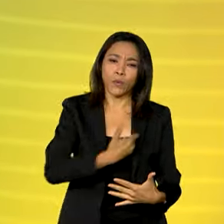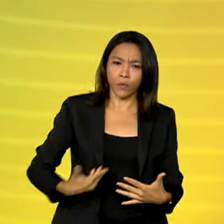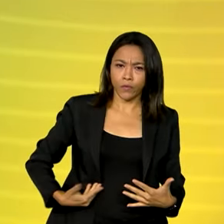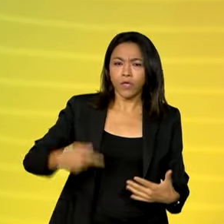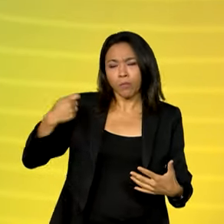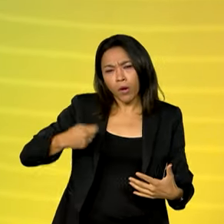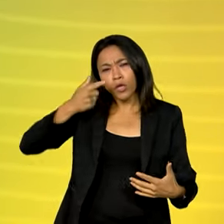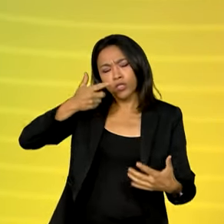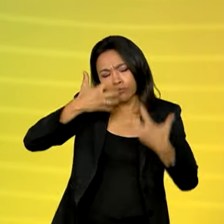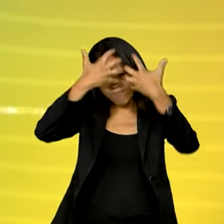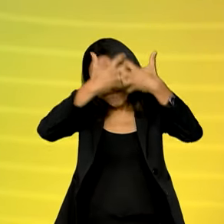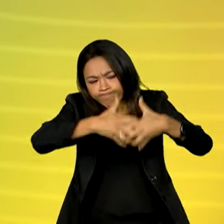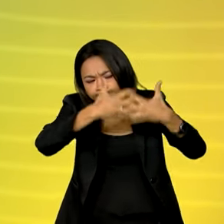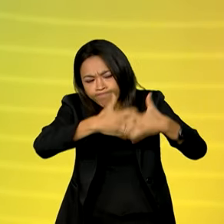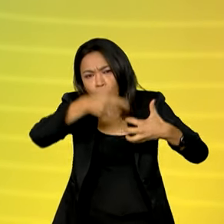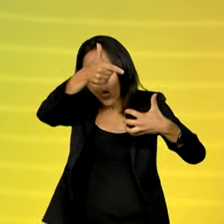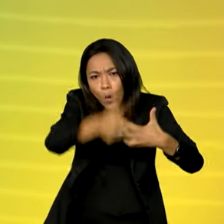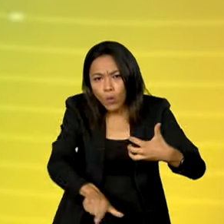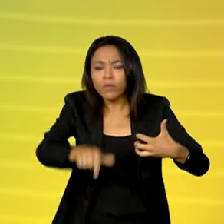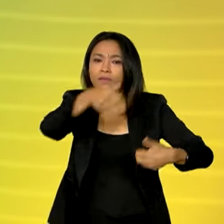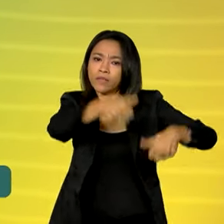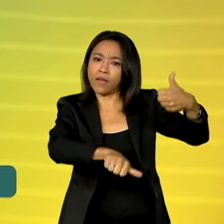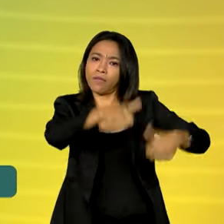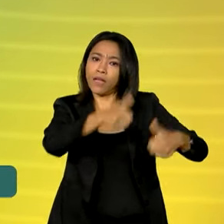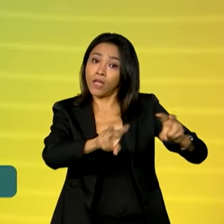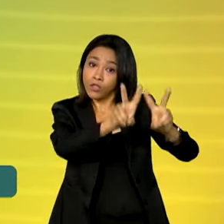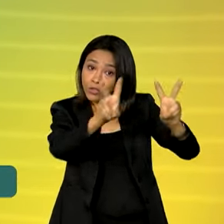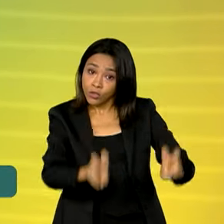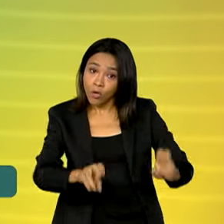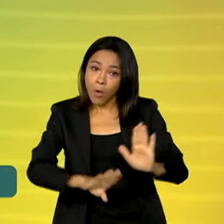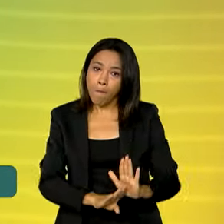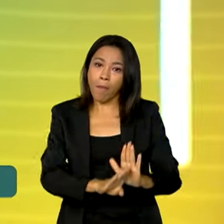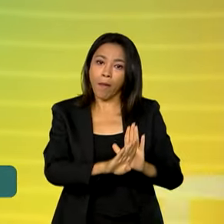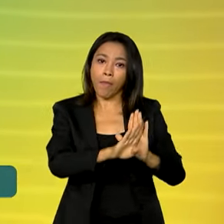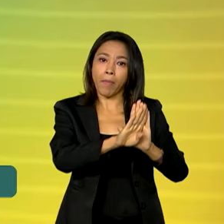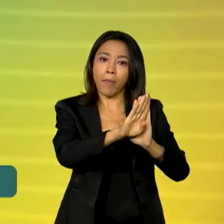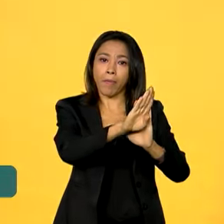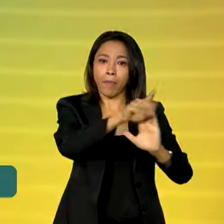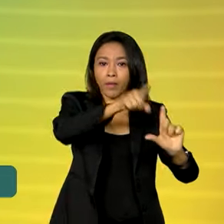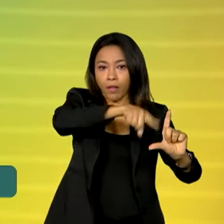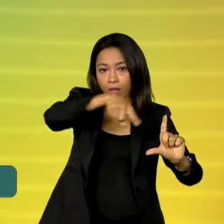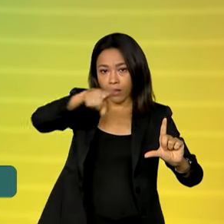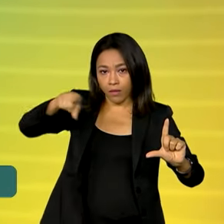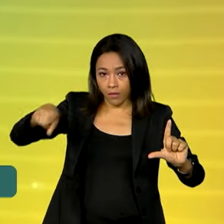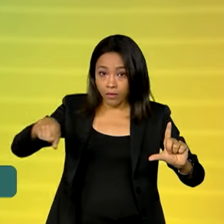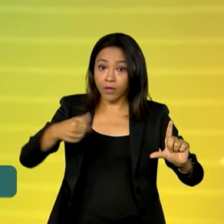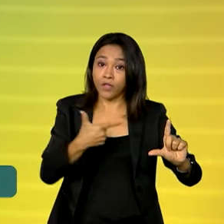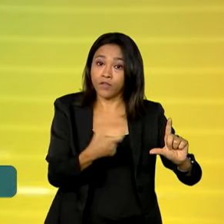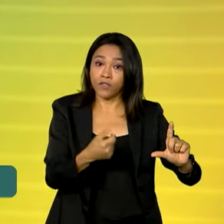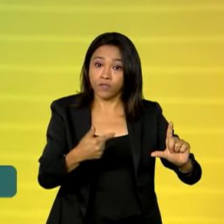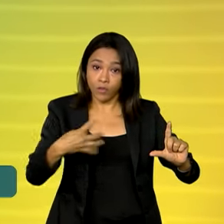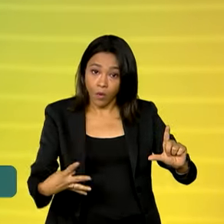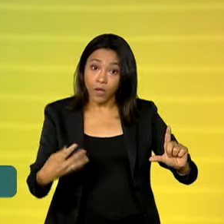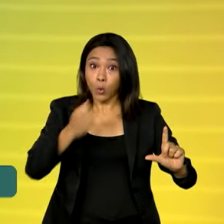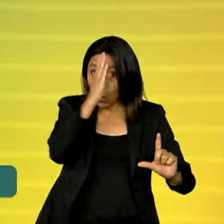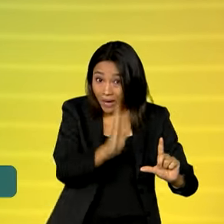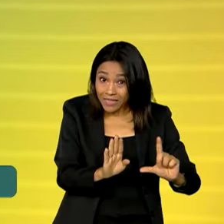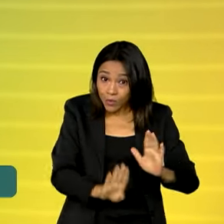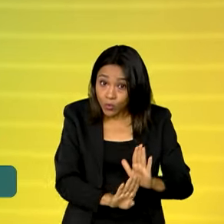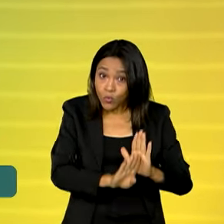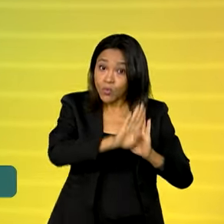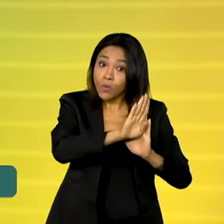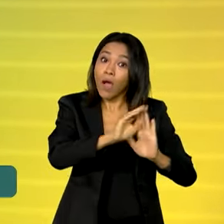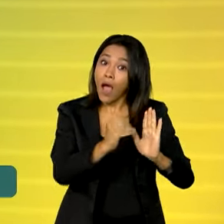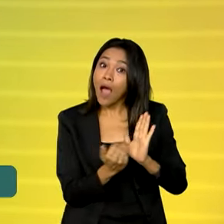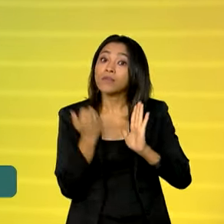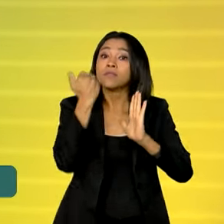mais uma vez a projeção para o crescimento da economia em 2024. Para o ministro, o Brasil deve crescer acima